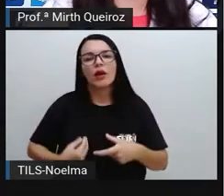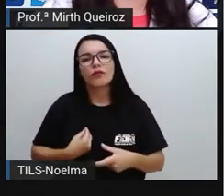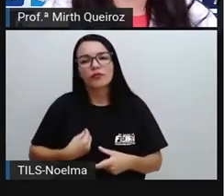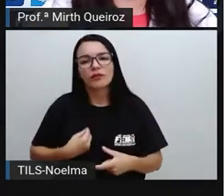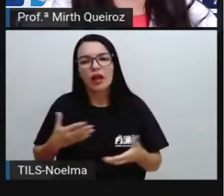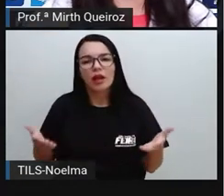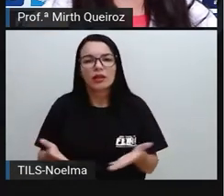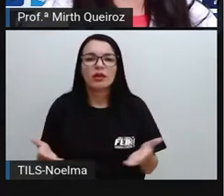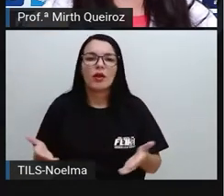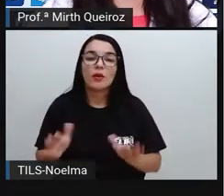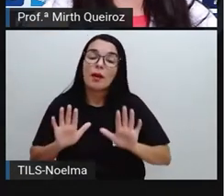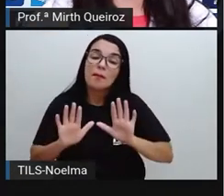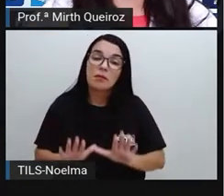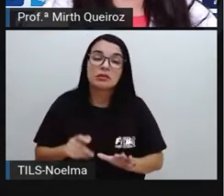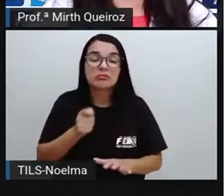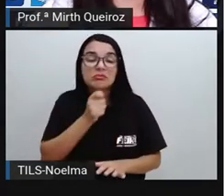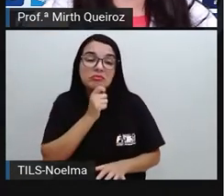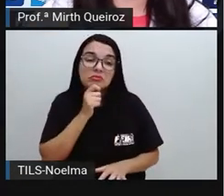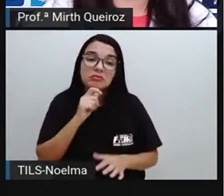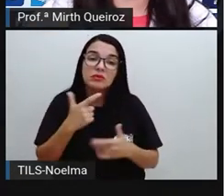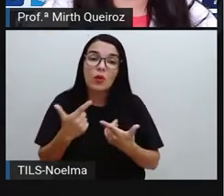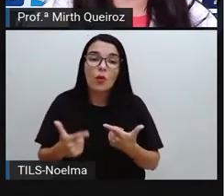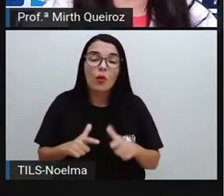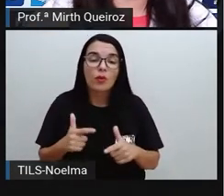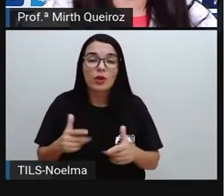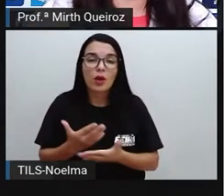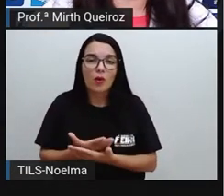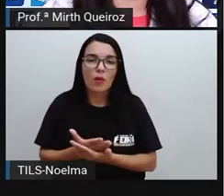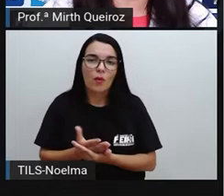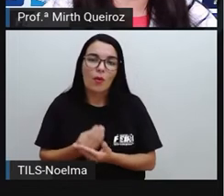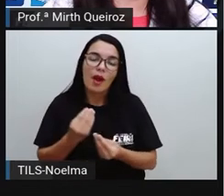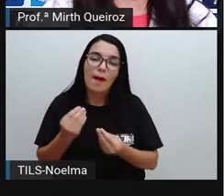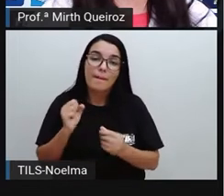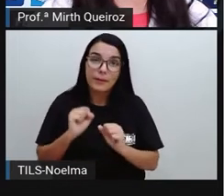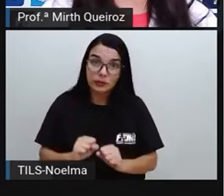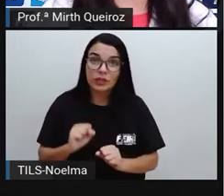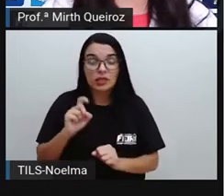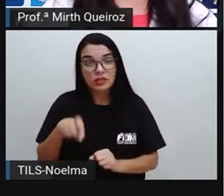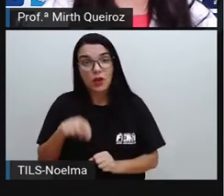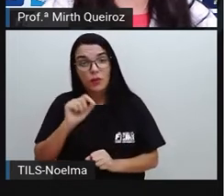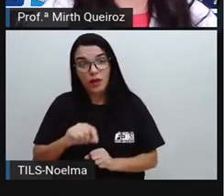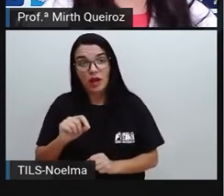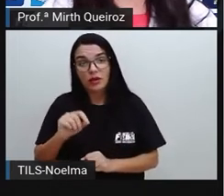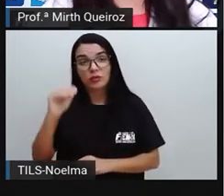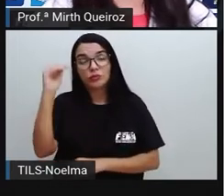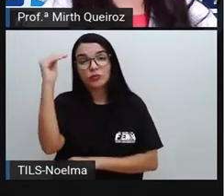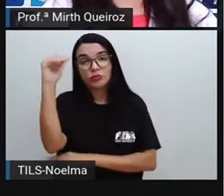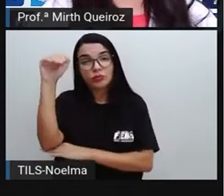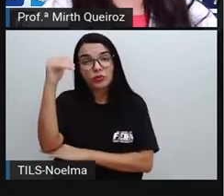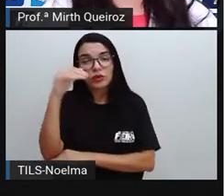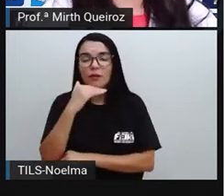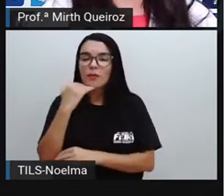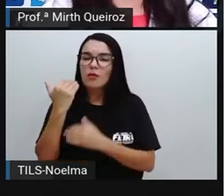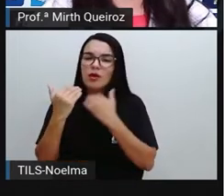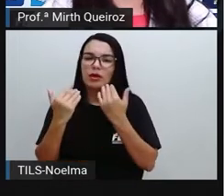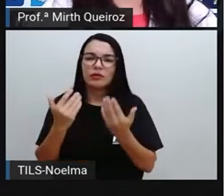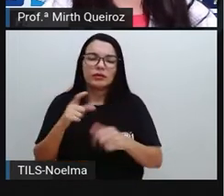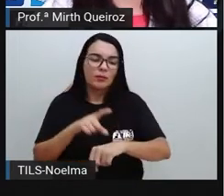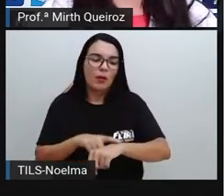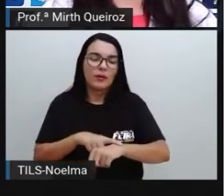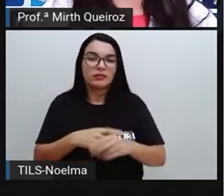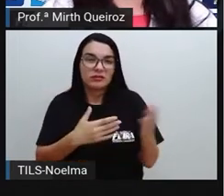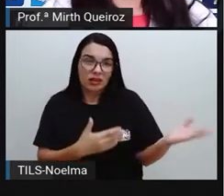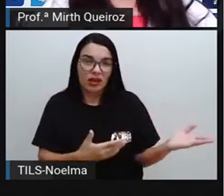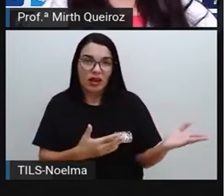Ou seja, é provável que os dinossauros não tivessem morrido naquele momento. Apenas imaginar essa possibilidade